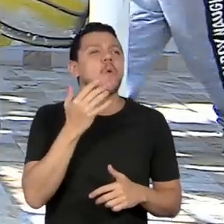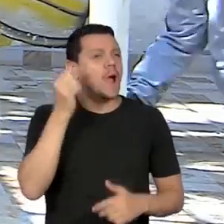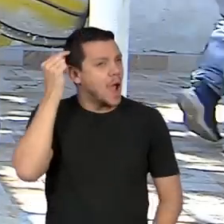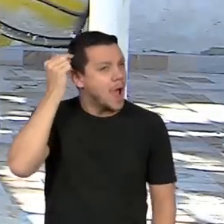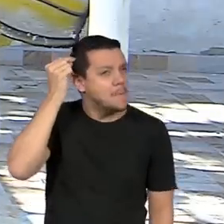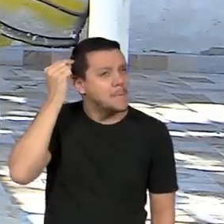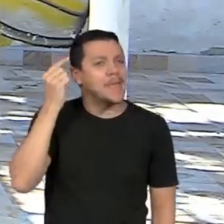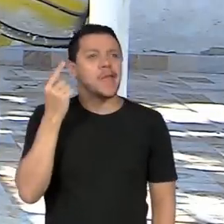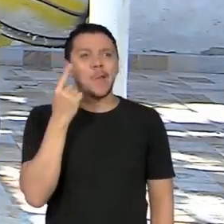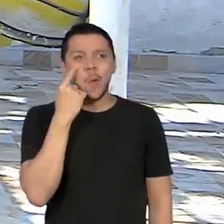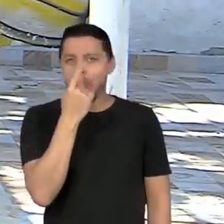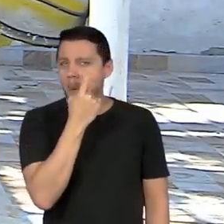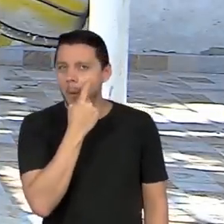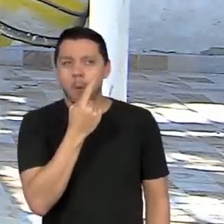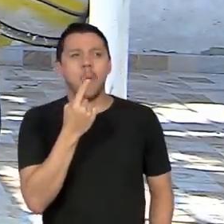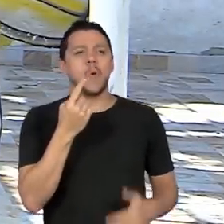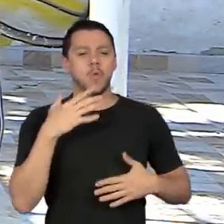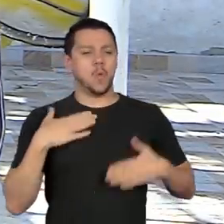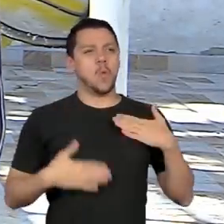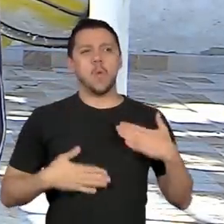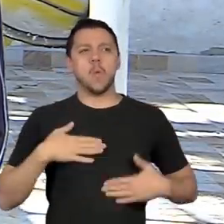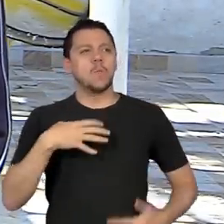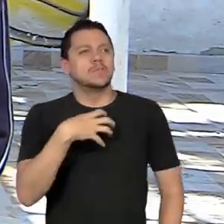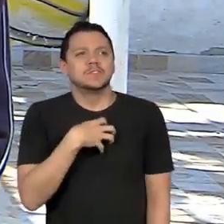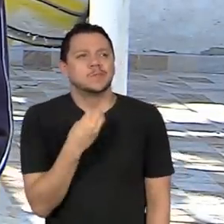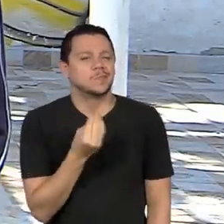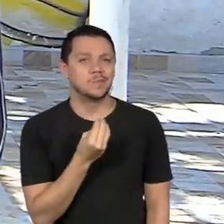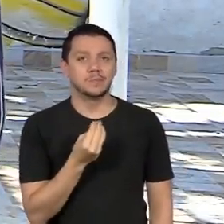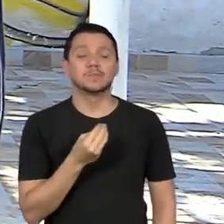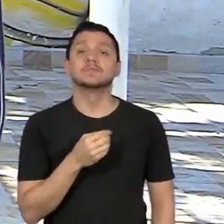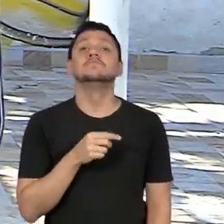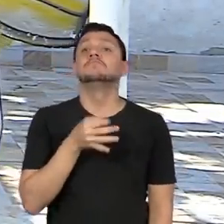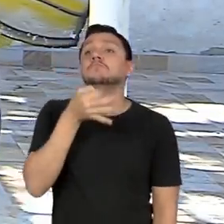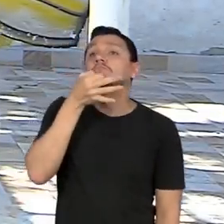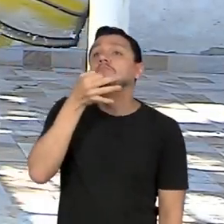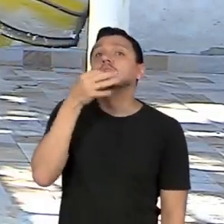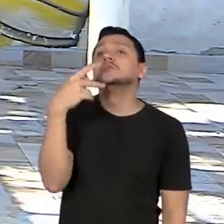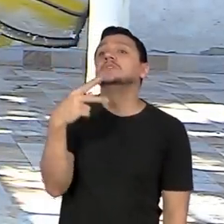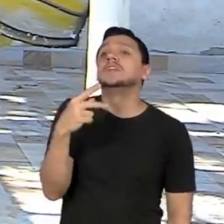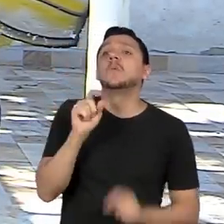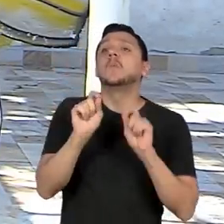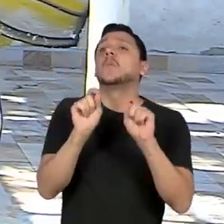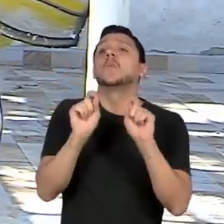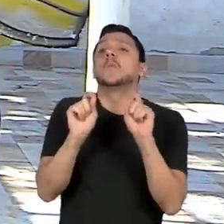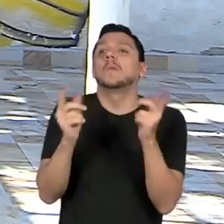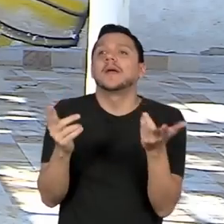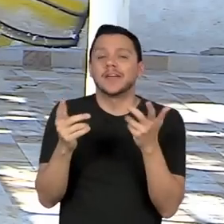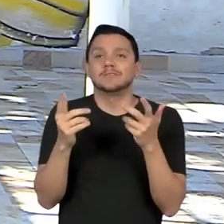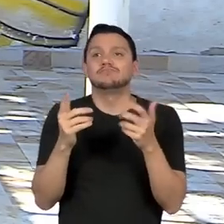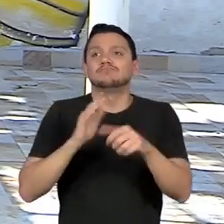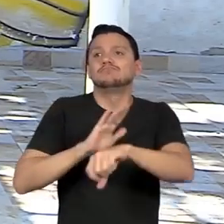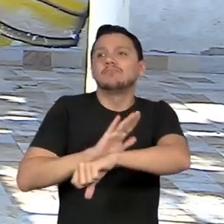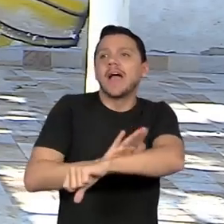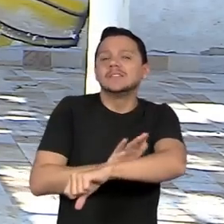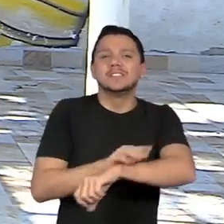pelo jeito do corpo. E o que você acha que é racismo? As pessoas ficarem discriminando todas e todas só por conta de